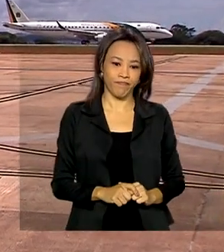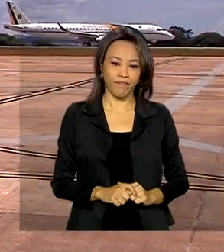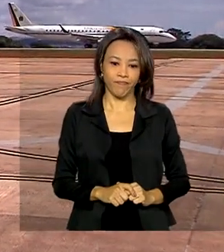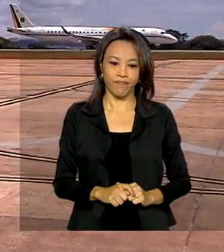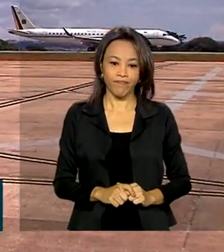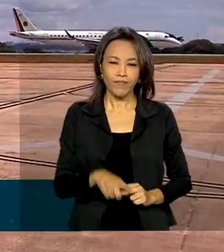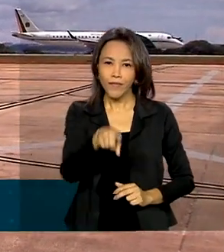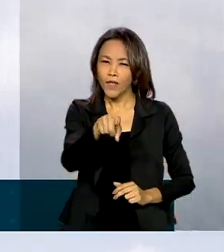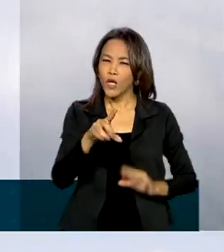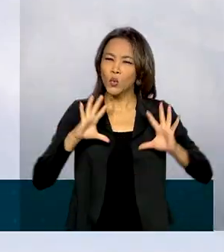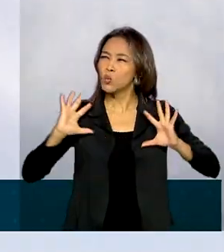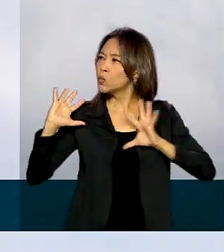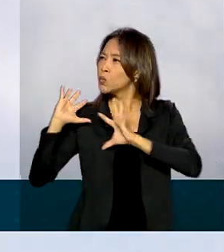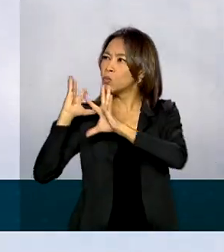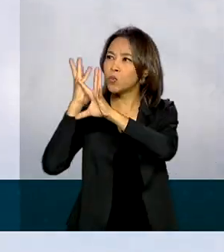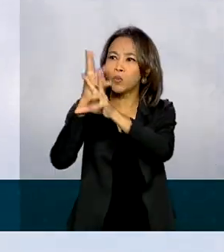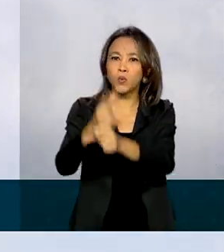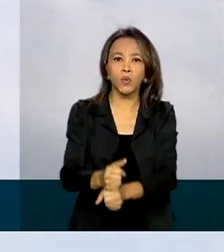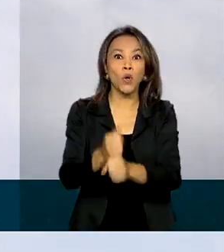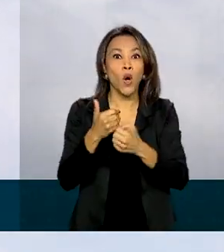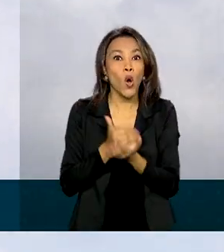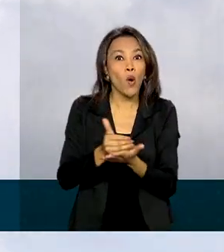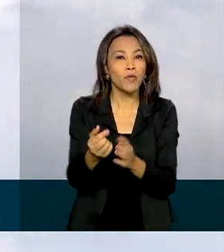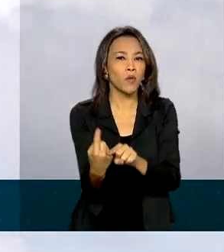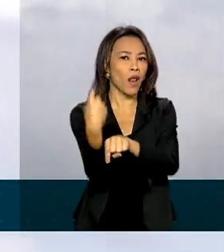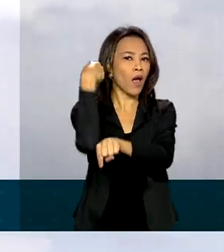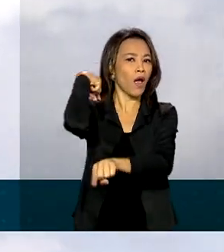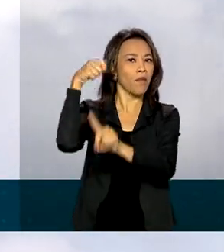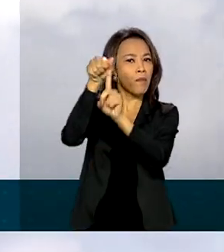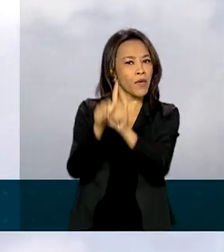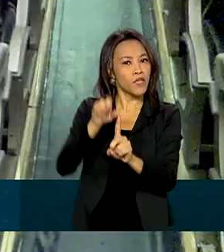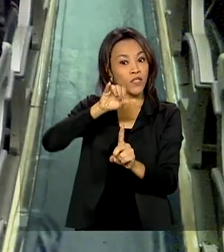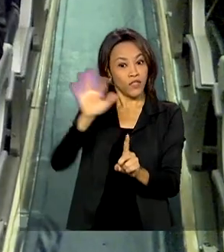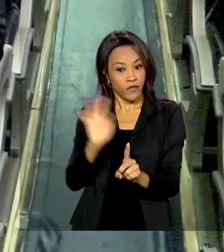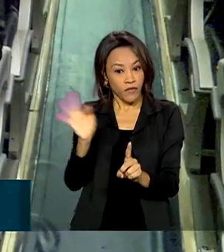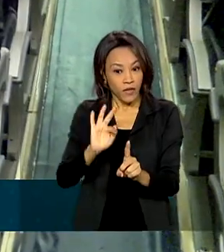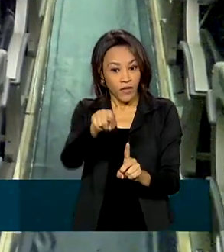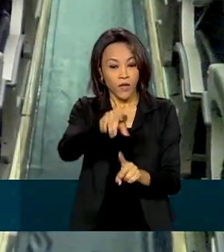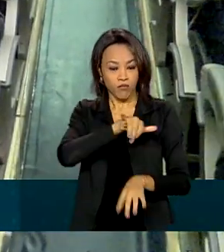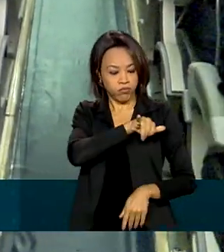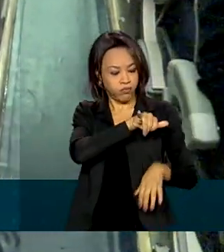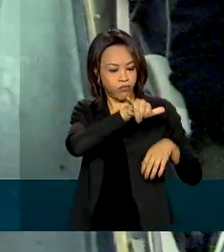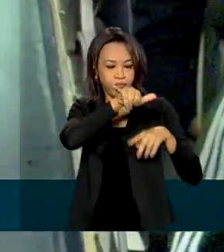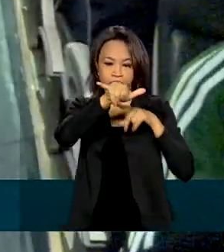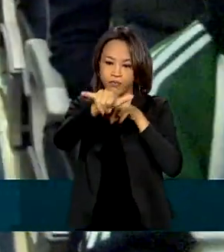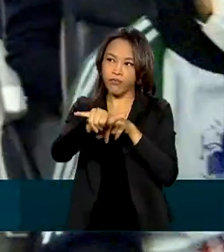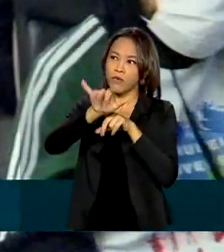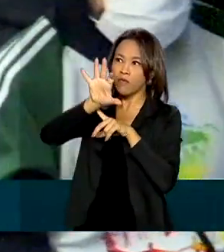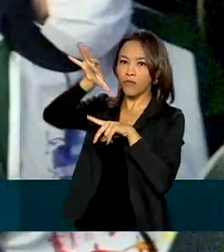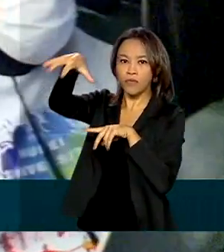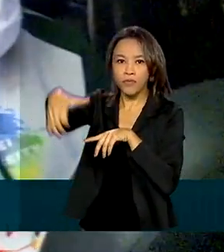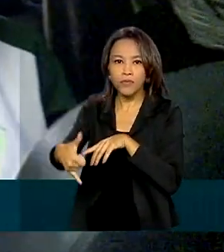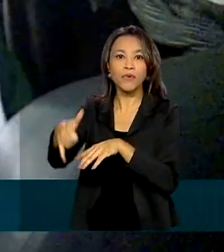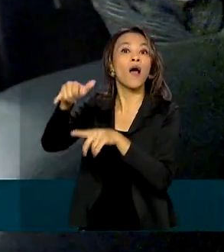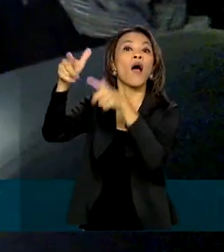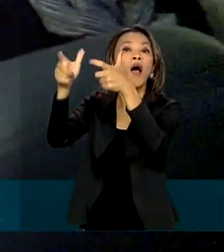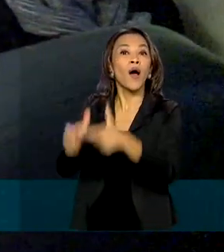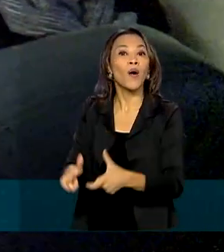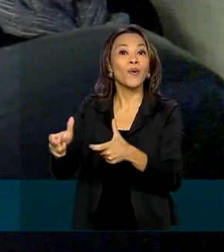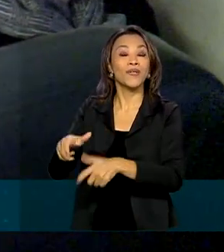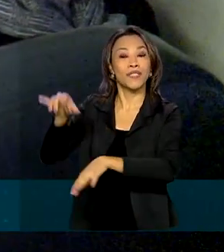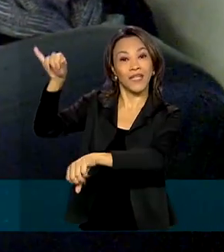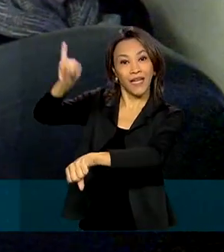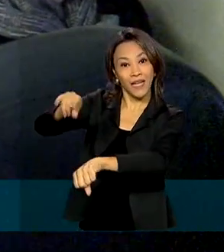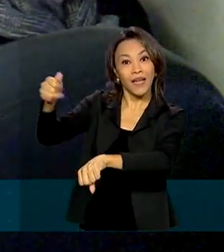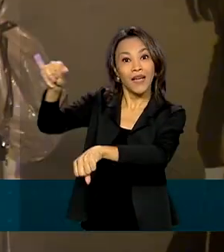Tudo começou ainda lá em fevereiro, quando um avião da Força Aérea resgatou os brasileiros que estavam em